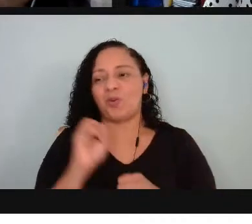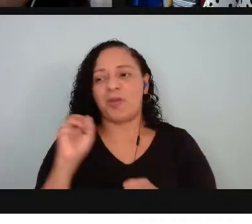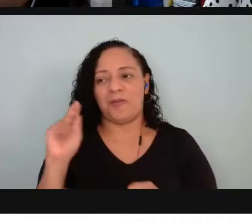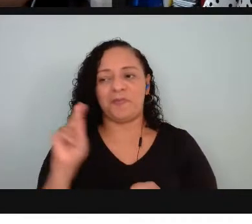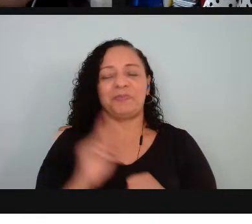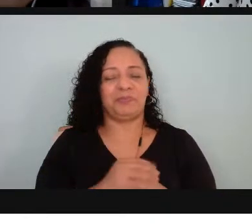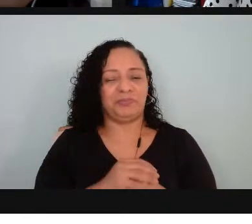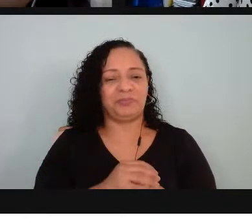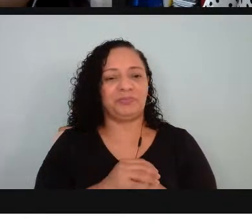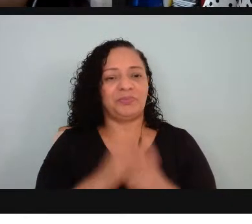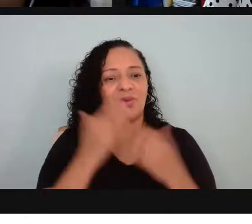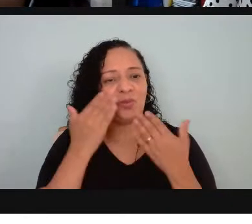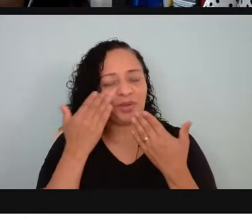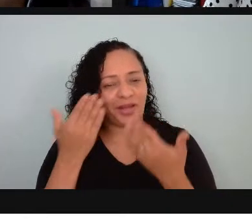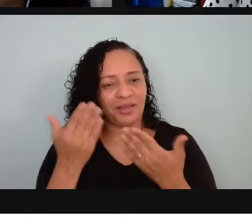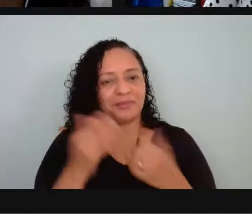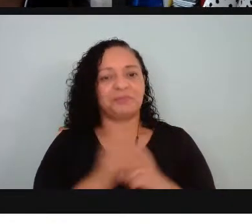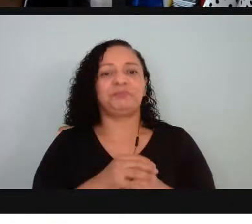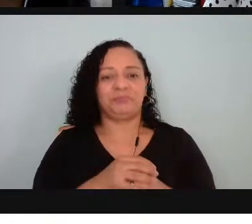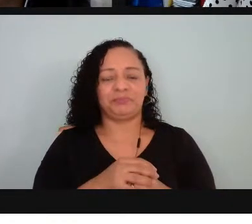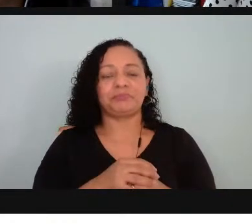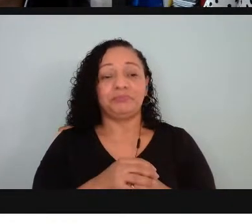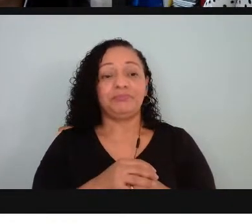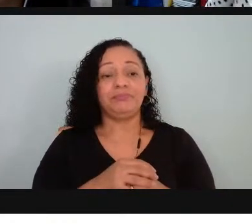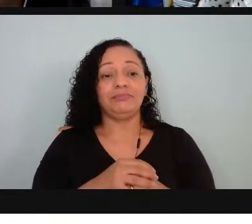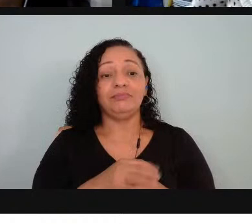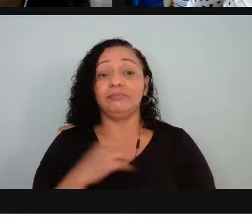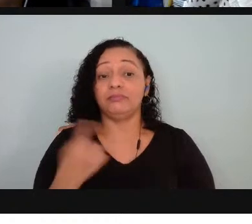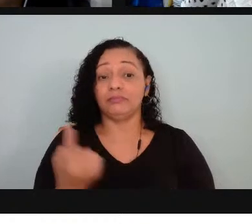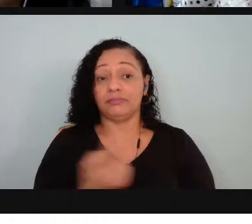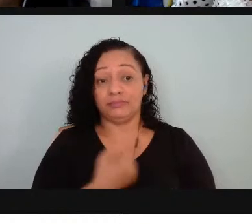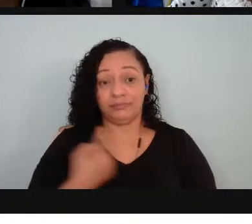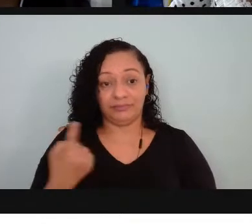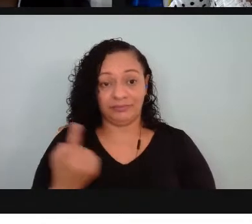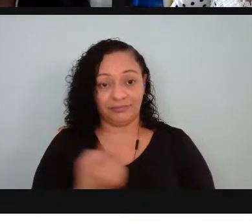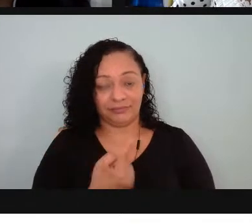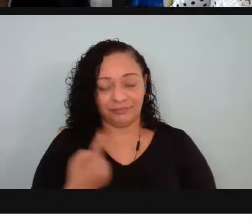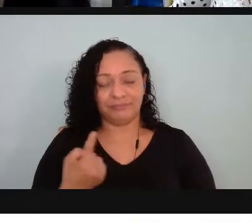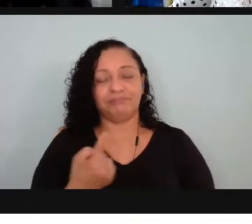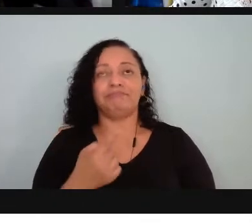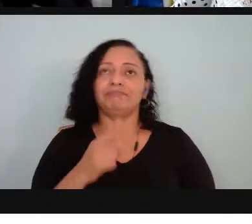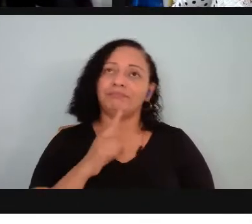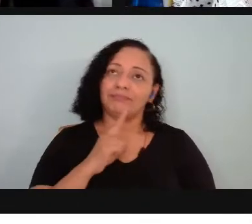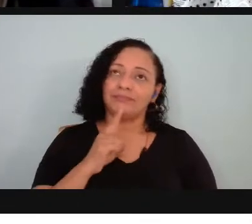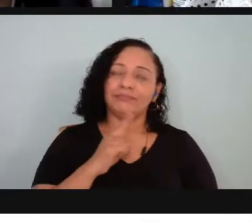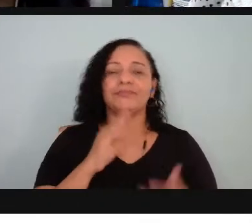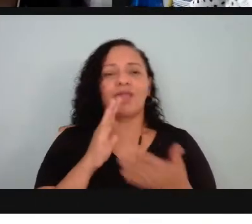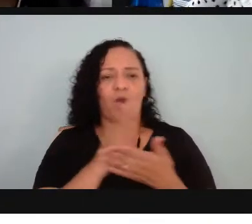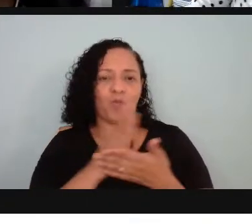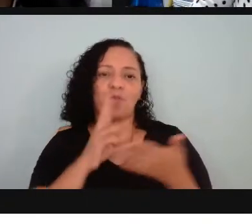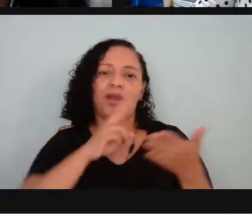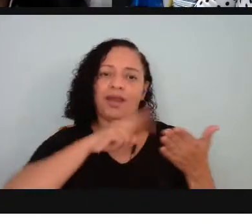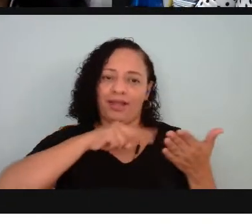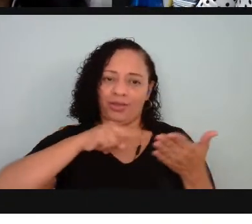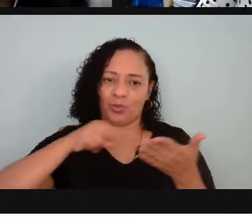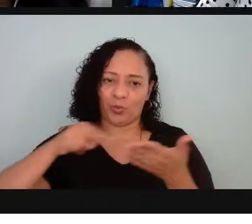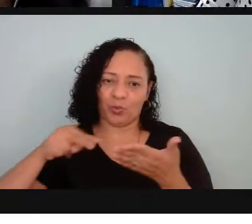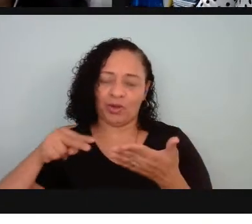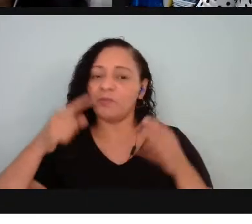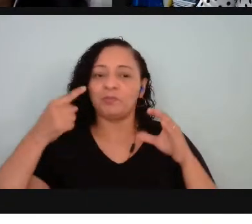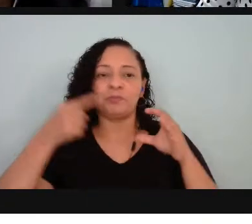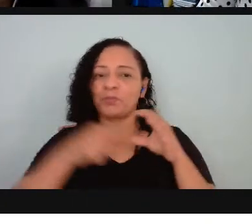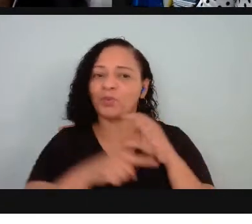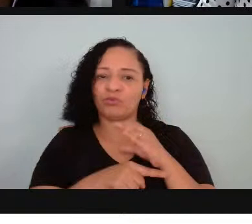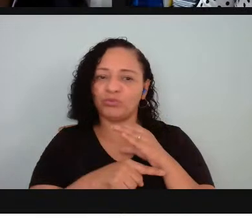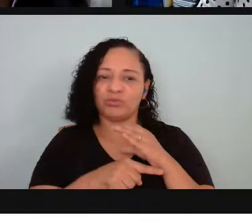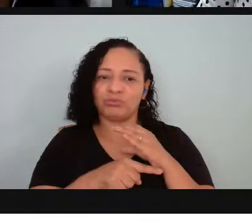obrigada então assim a gente tem eu tenho algumas leituras não tenho um aprofundamento muito